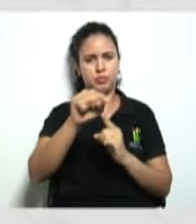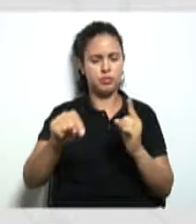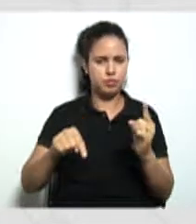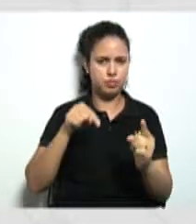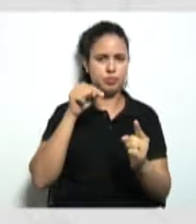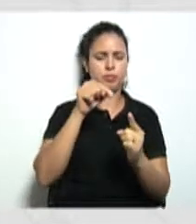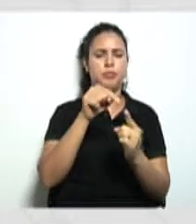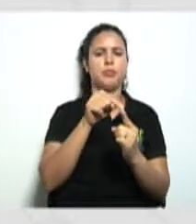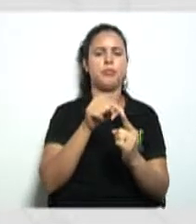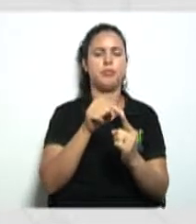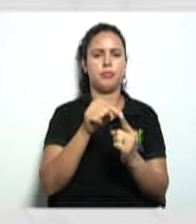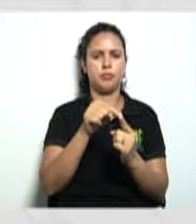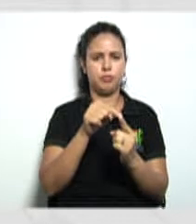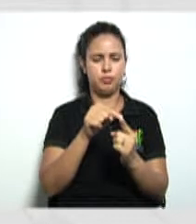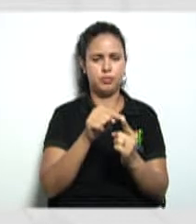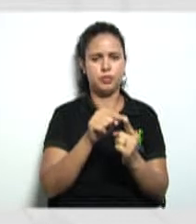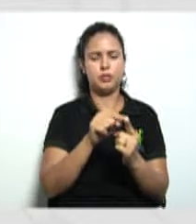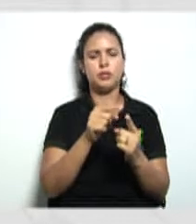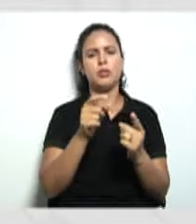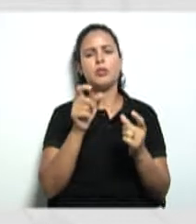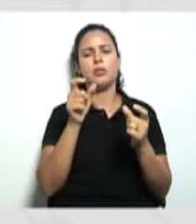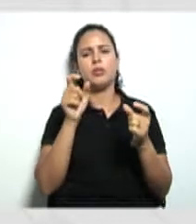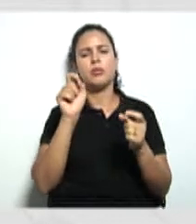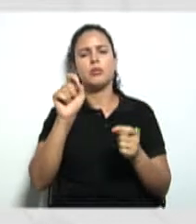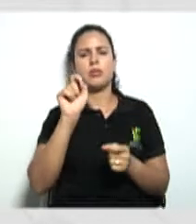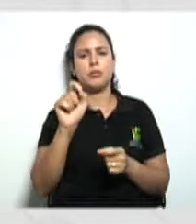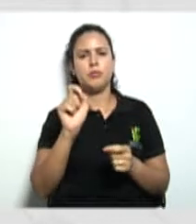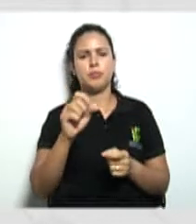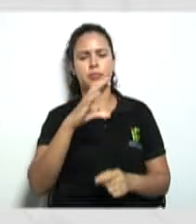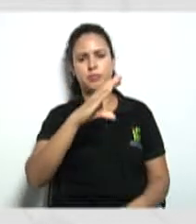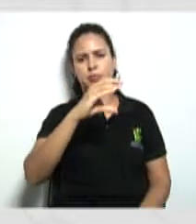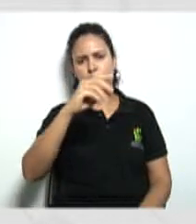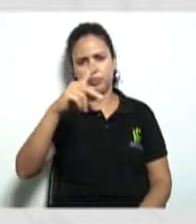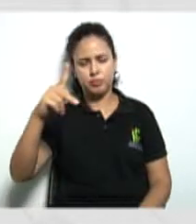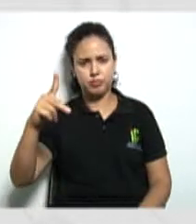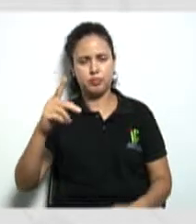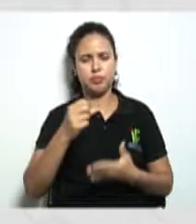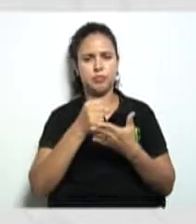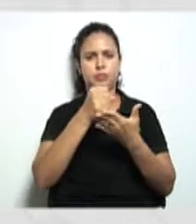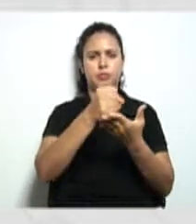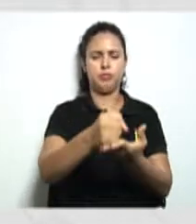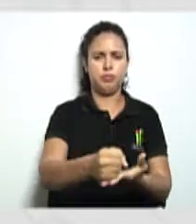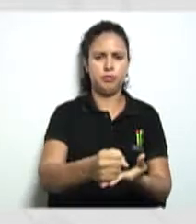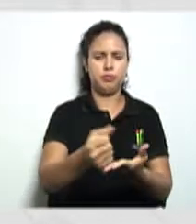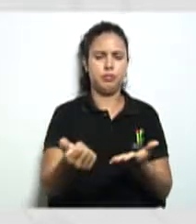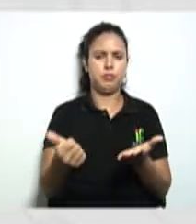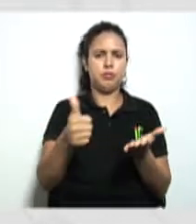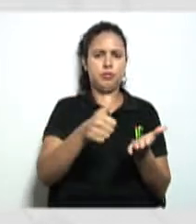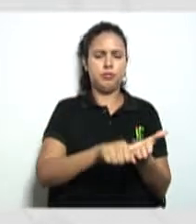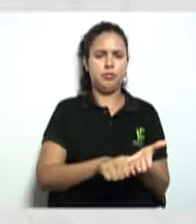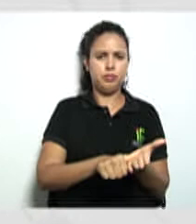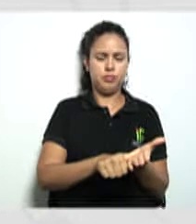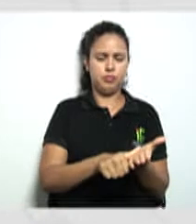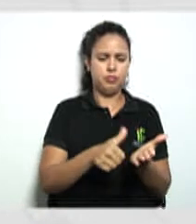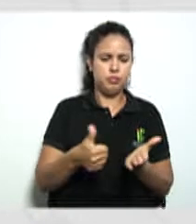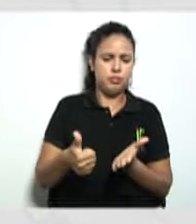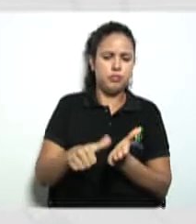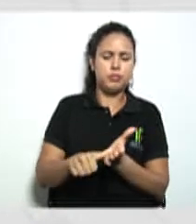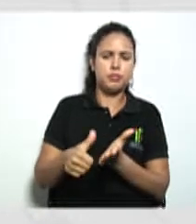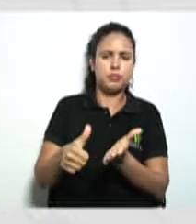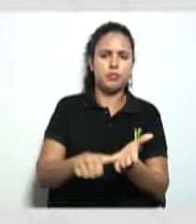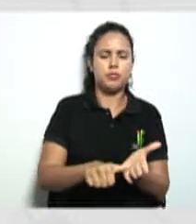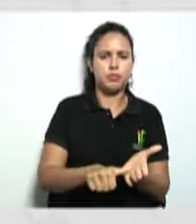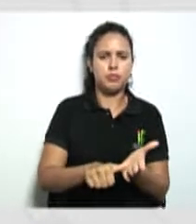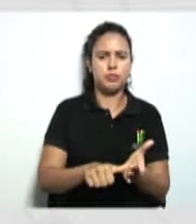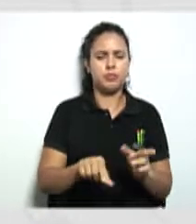objetivos o que que essa cooperativa vai oferecer para seus associados e qual